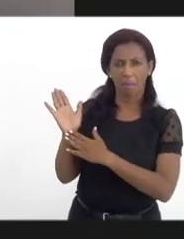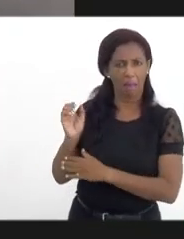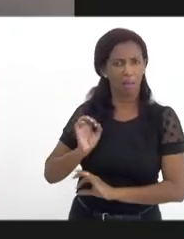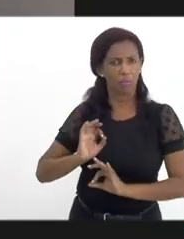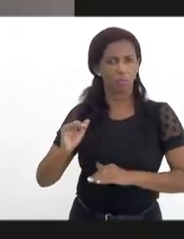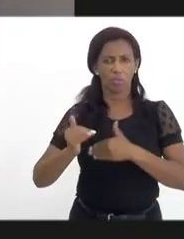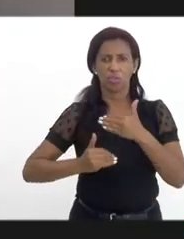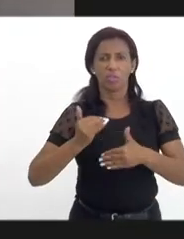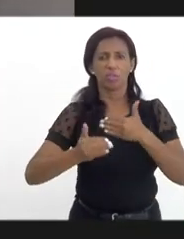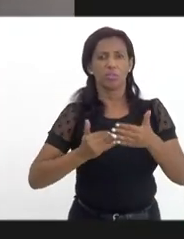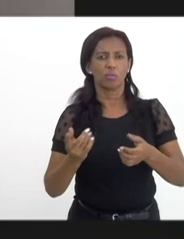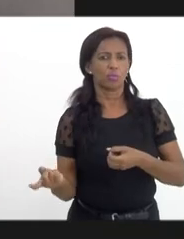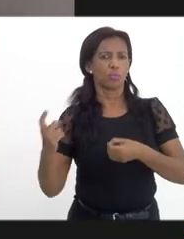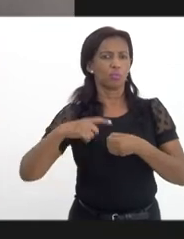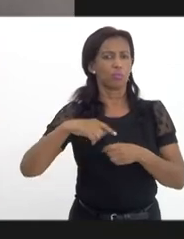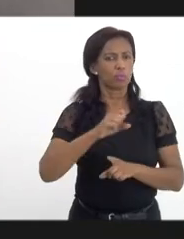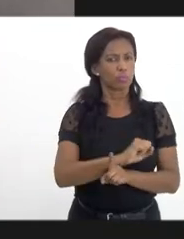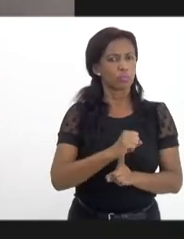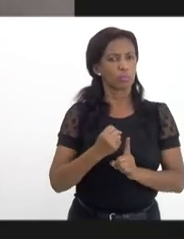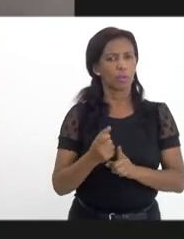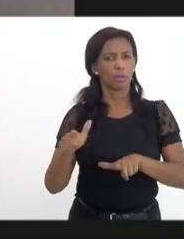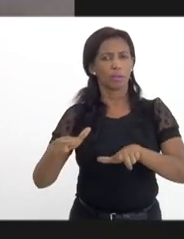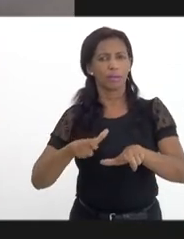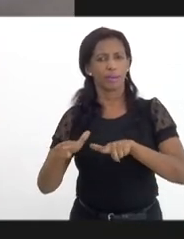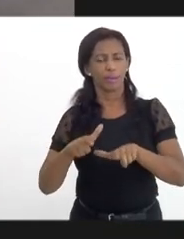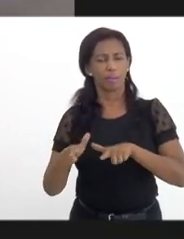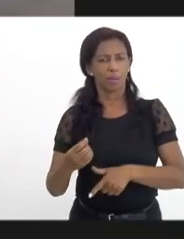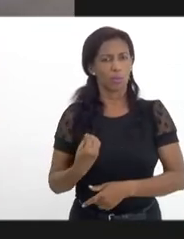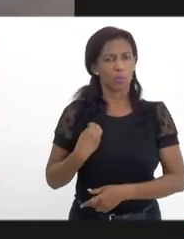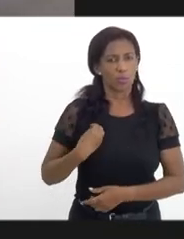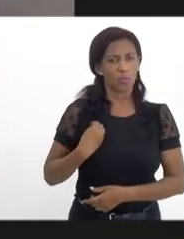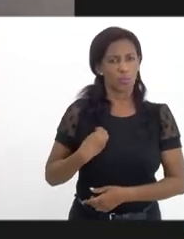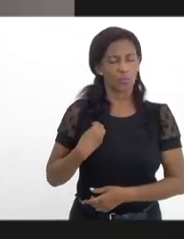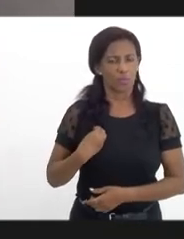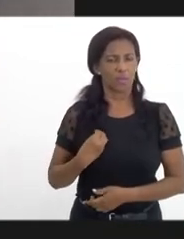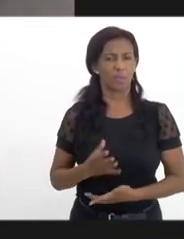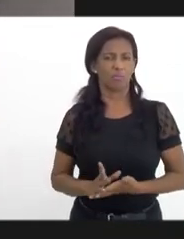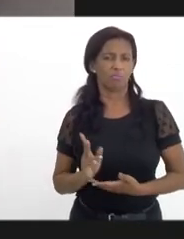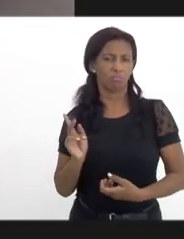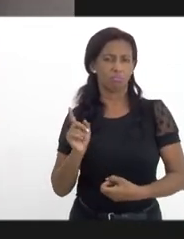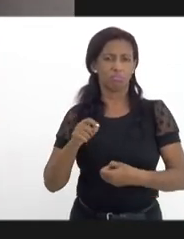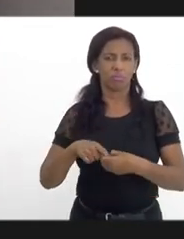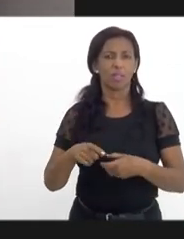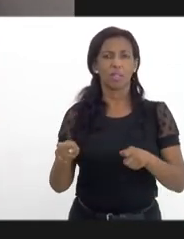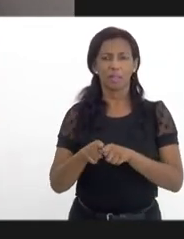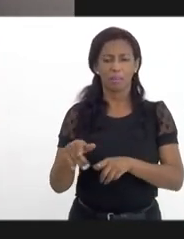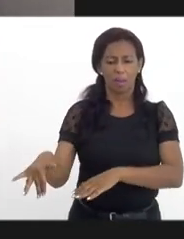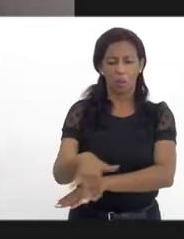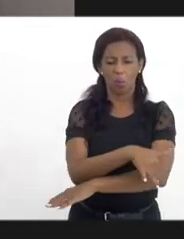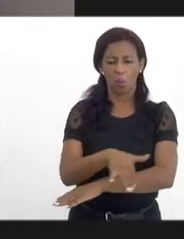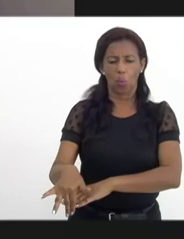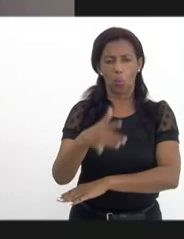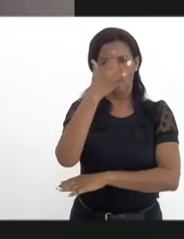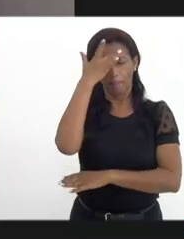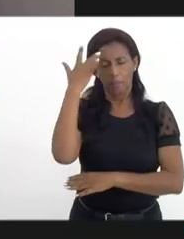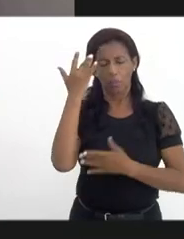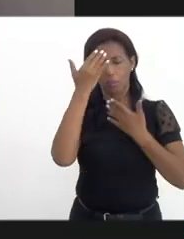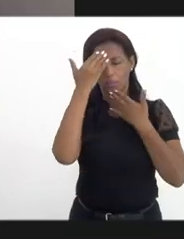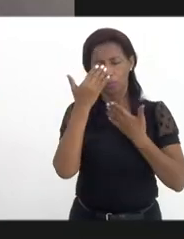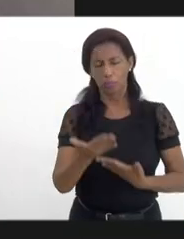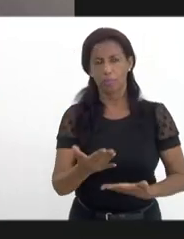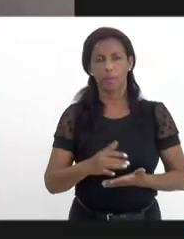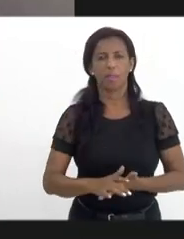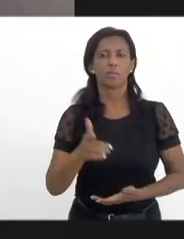o senhor já desenvolve de ressocialização e trabalho com recuperação de dependentes químicos, alcoólicos, até mesmo moradores de rua. Muito obrigado pelo convite,